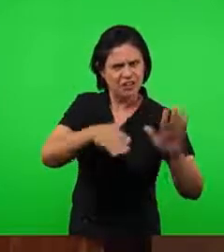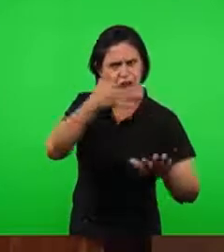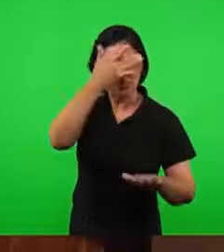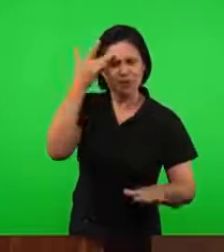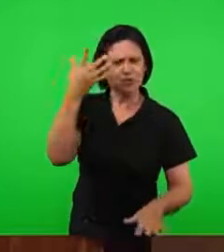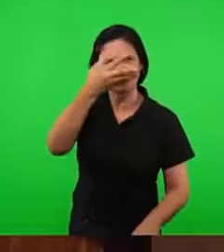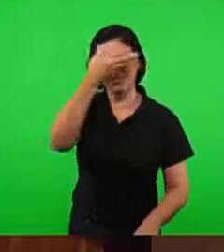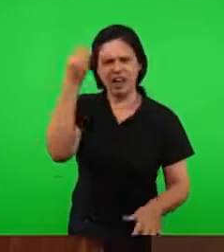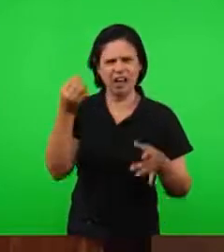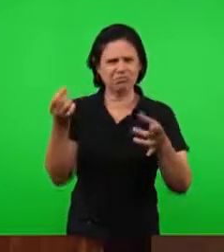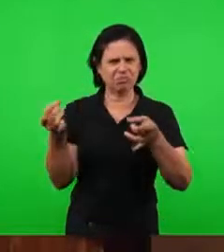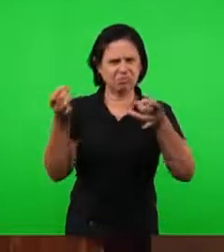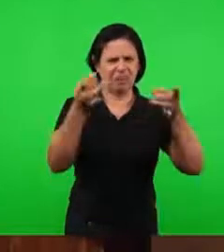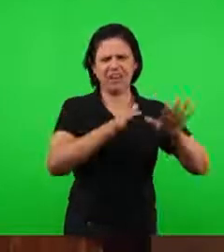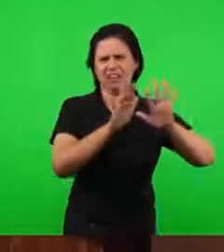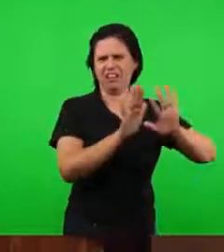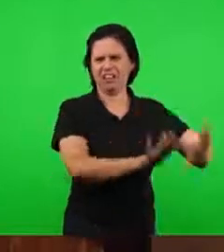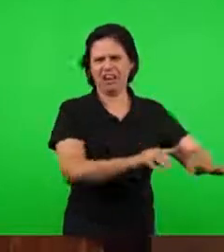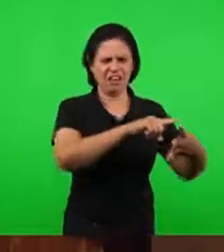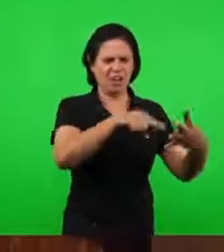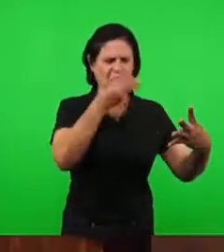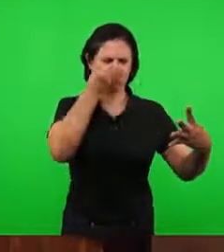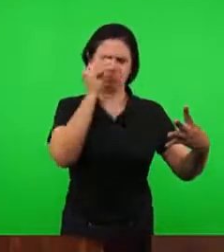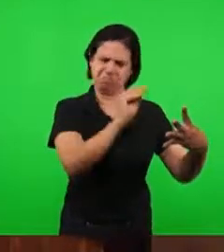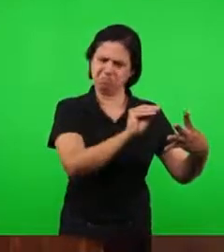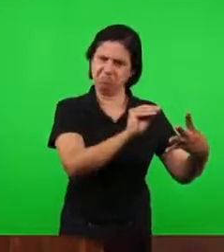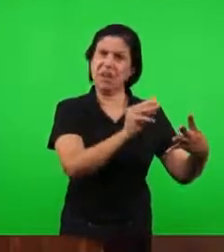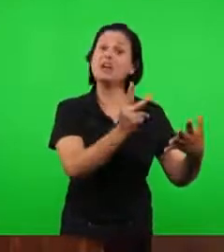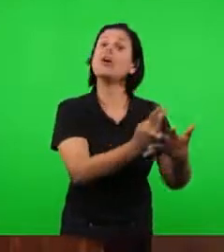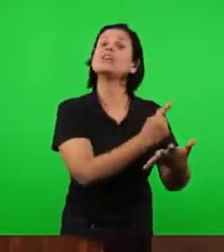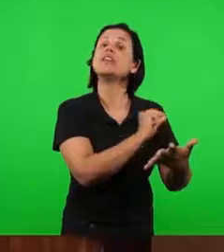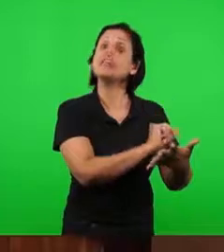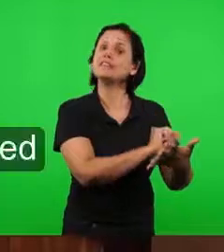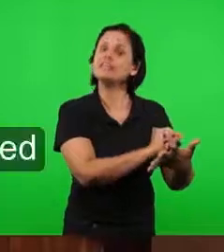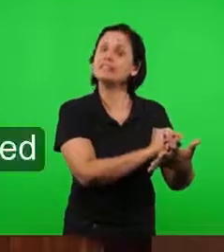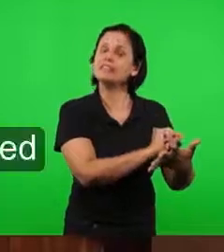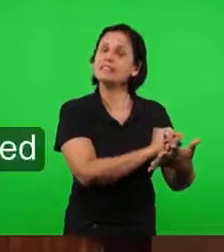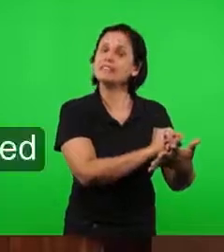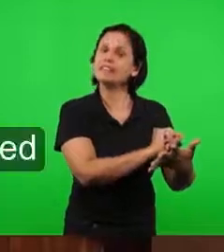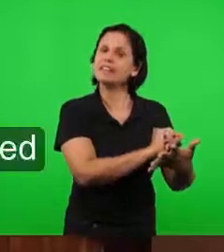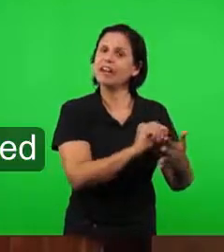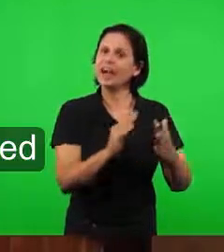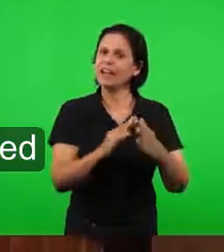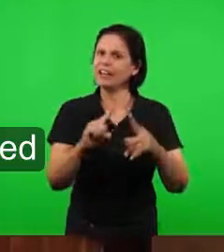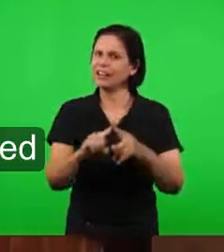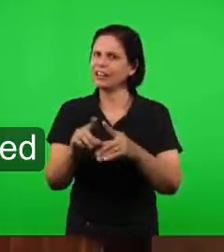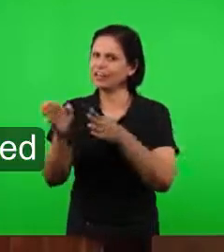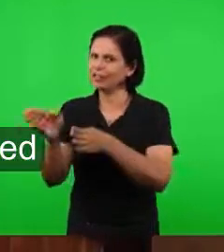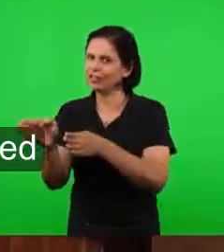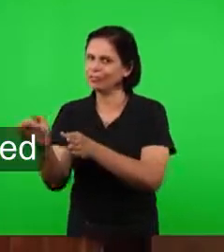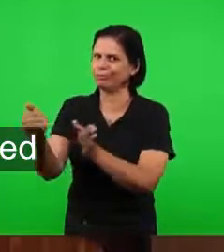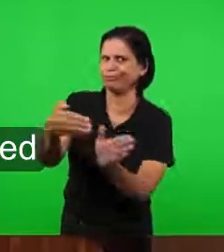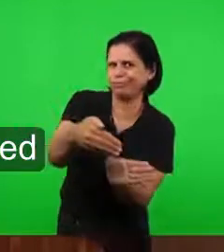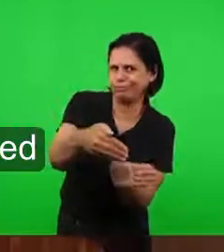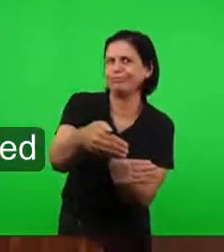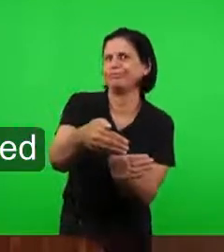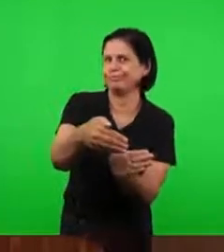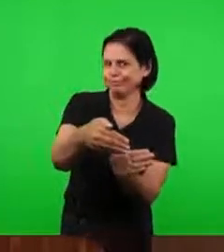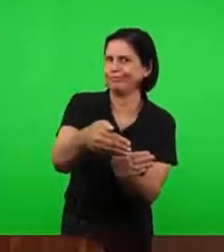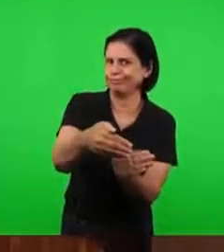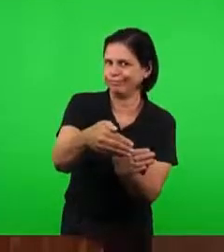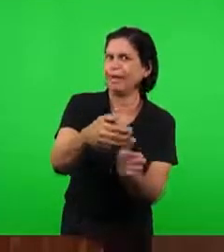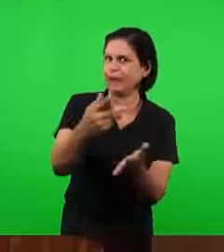ou são deixados de lado, por certo, a igreja toma um outro rumo, o que na verdade